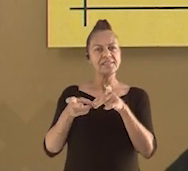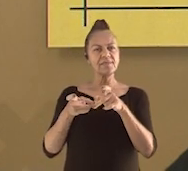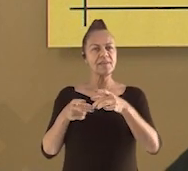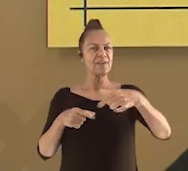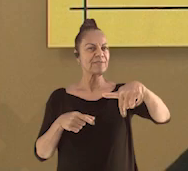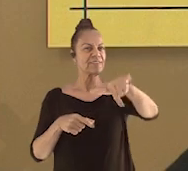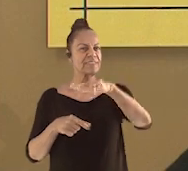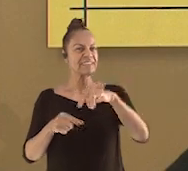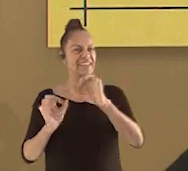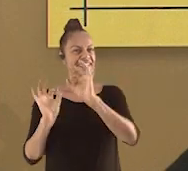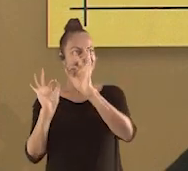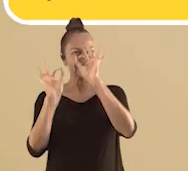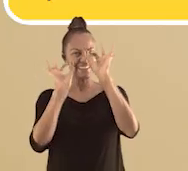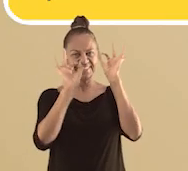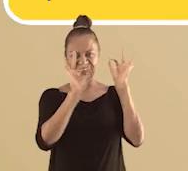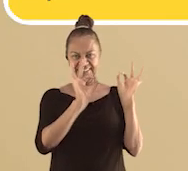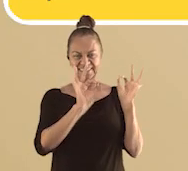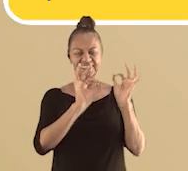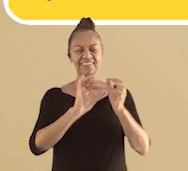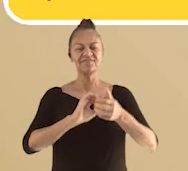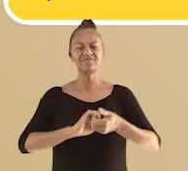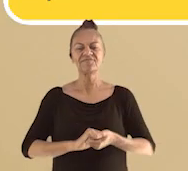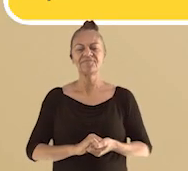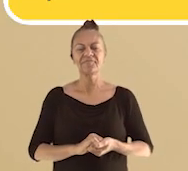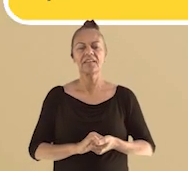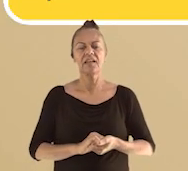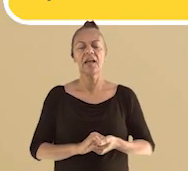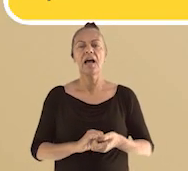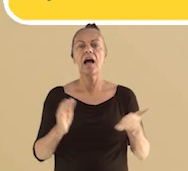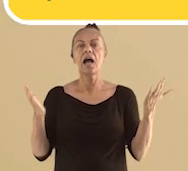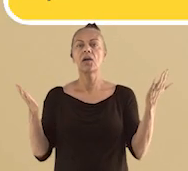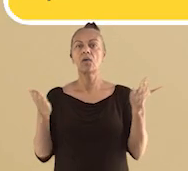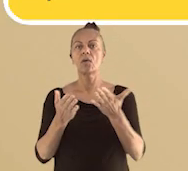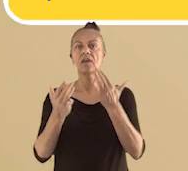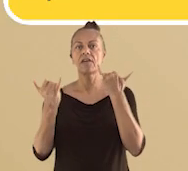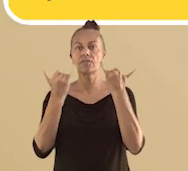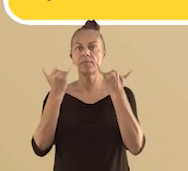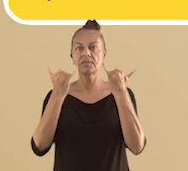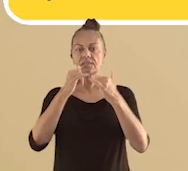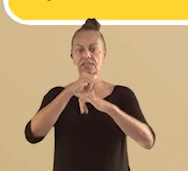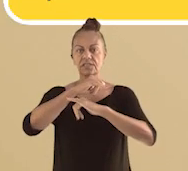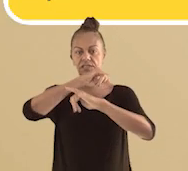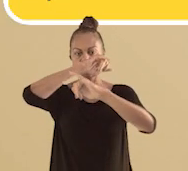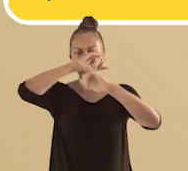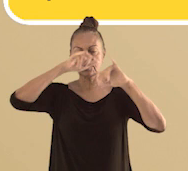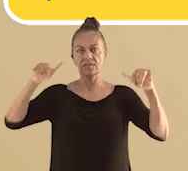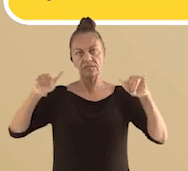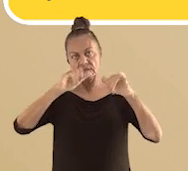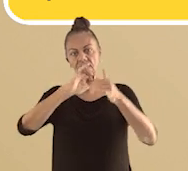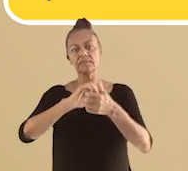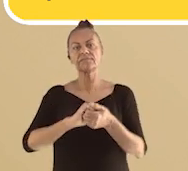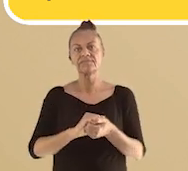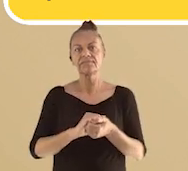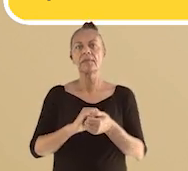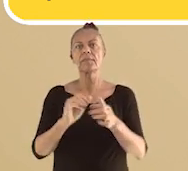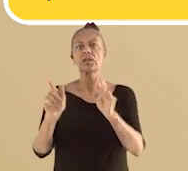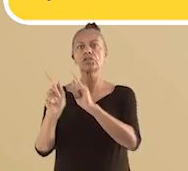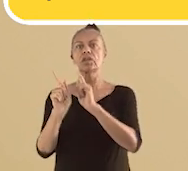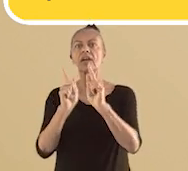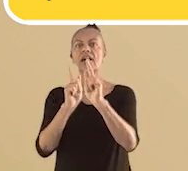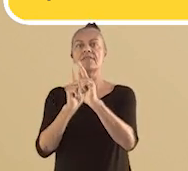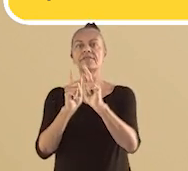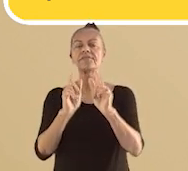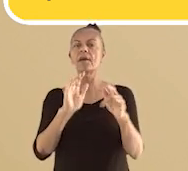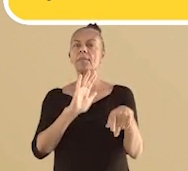nos acompanhando por aqui, beleza? Vamos então às informações sobre a aula. Esta é uma aula de Geografia voltada para o